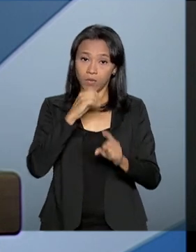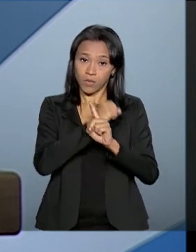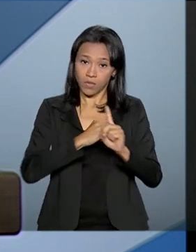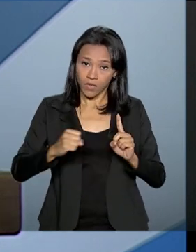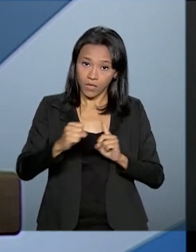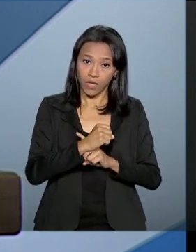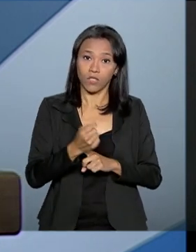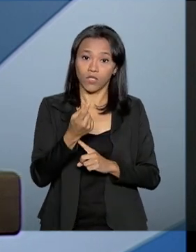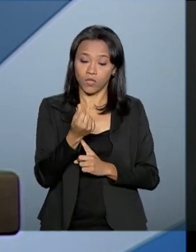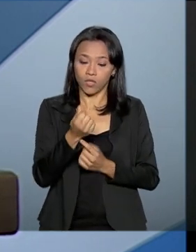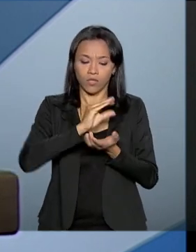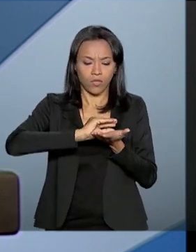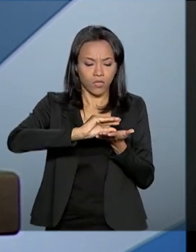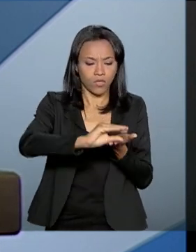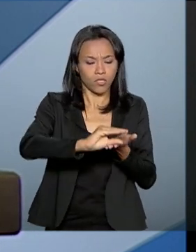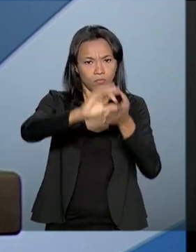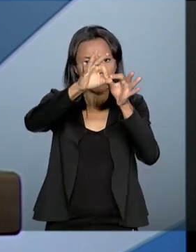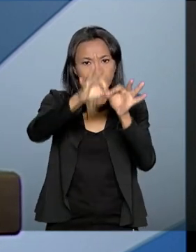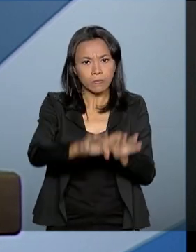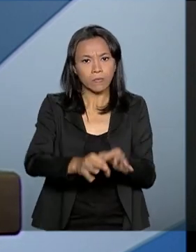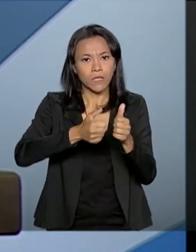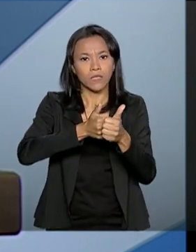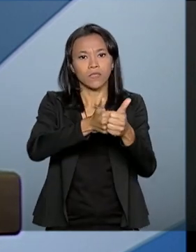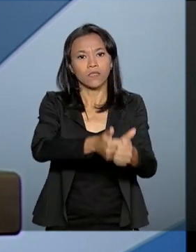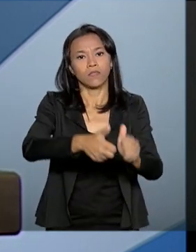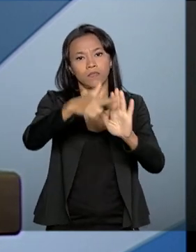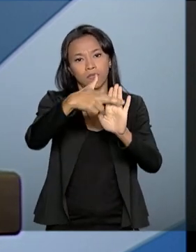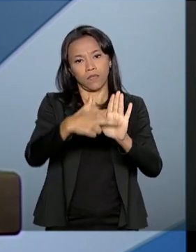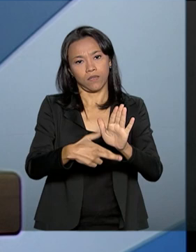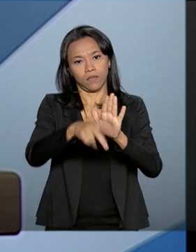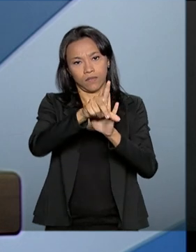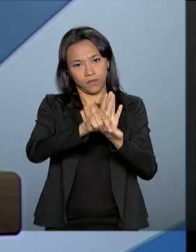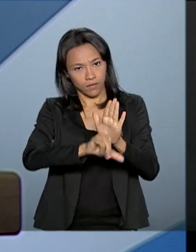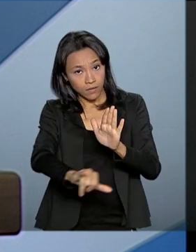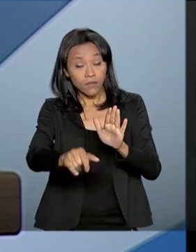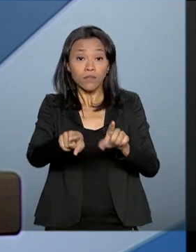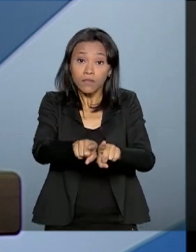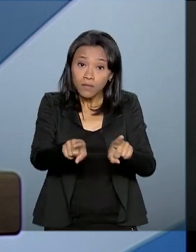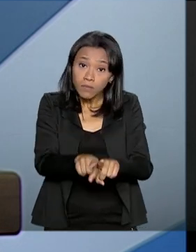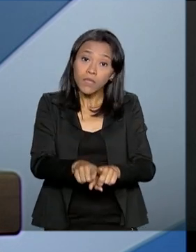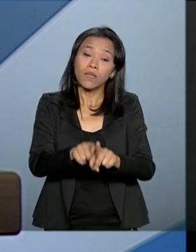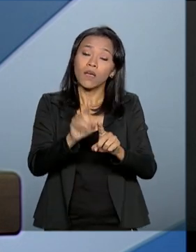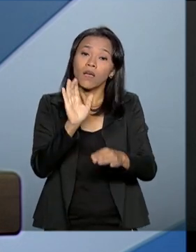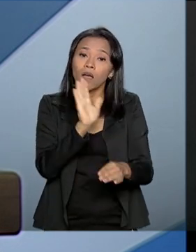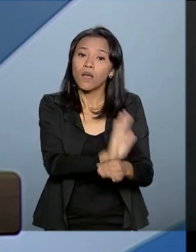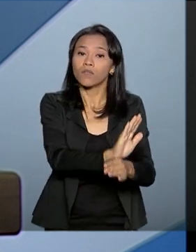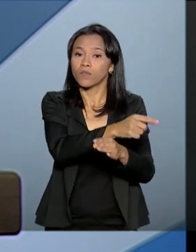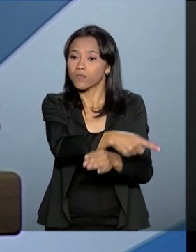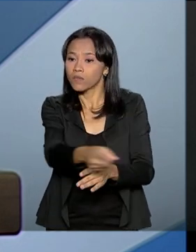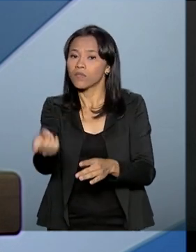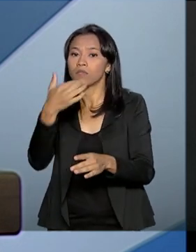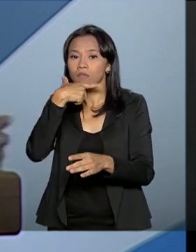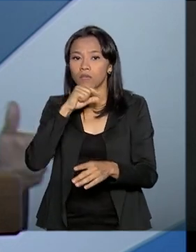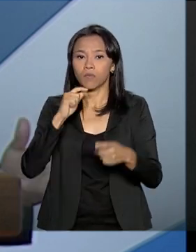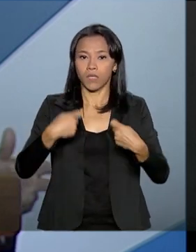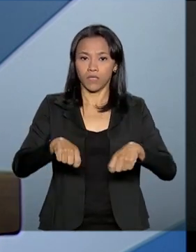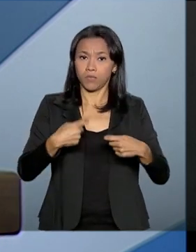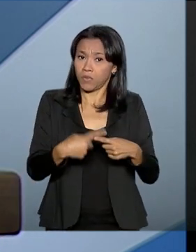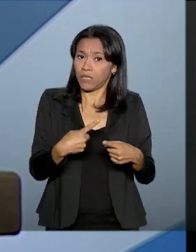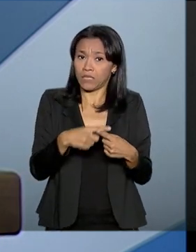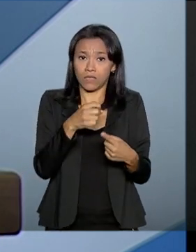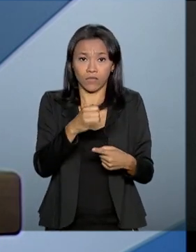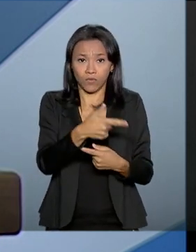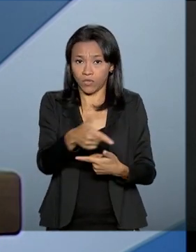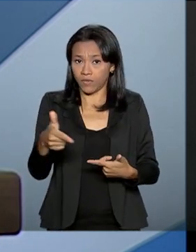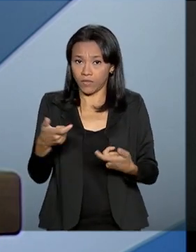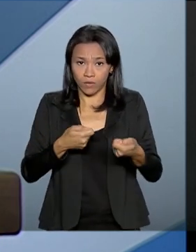legítimas de renda, que atenda aos menos favorecidos. E se nós não formos eficientes, se houver um desperdício enorme de recursos